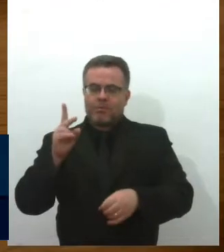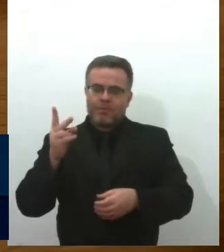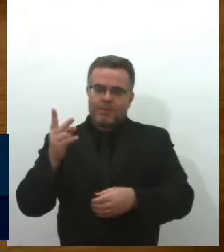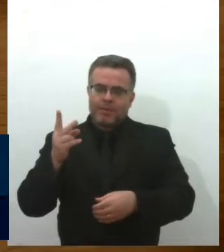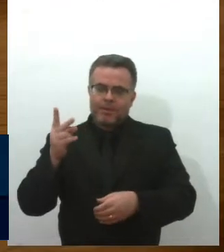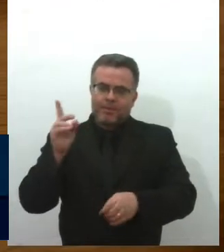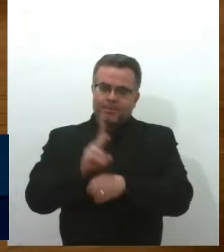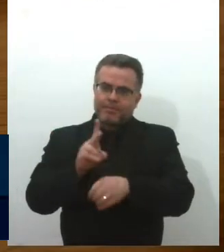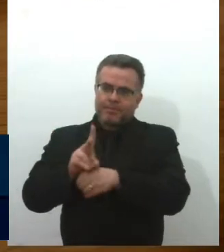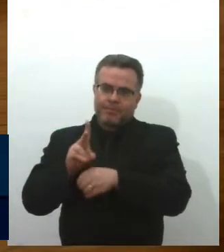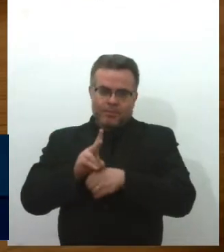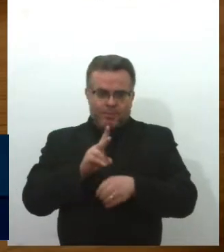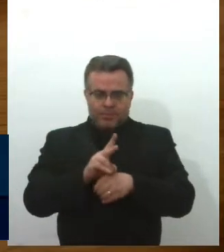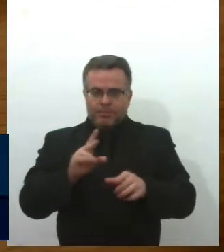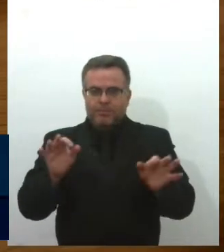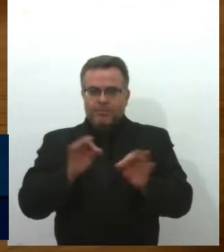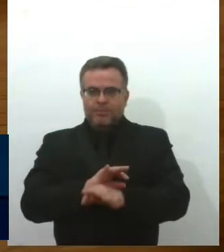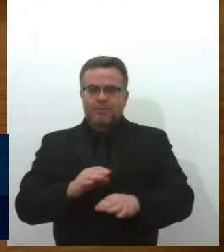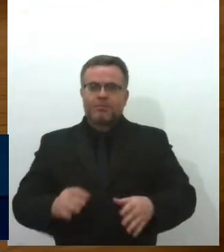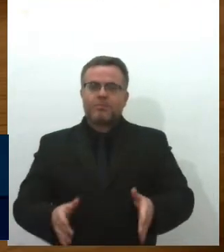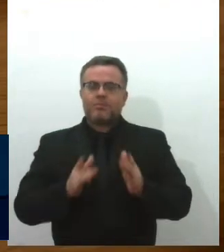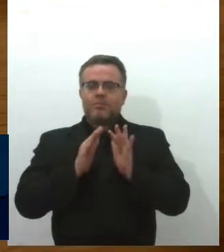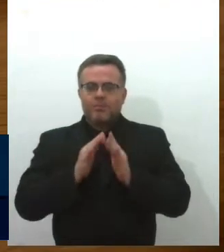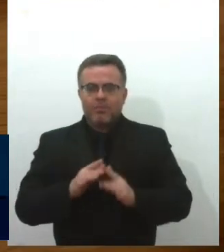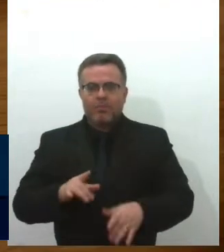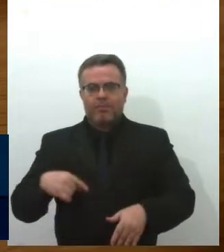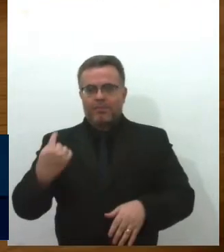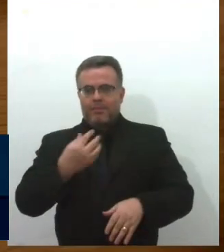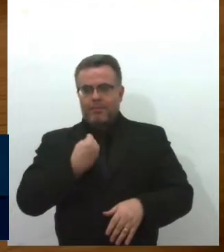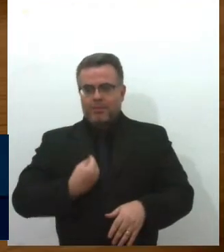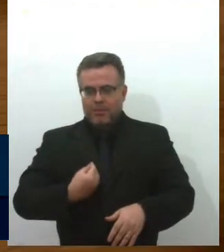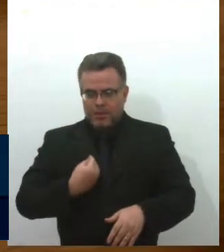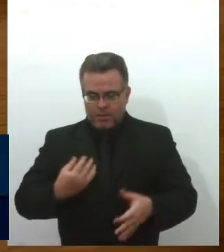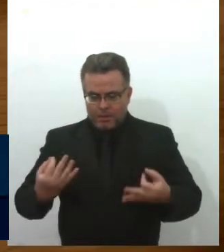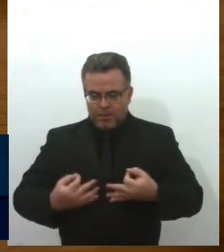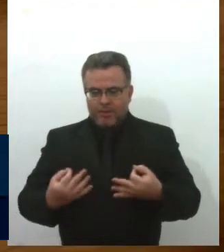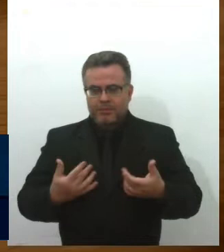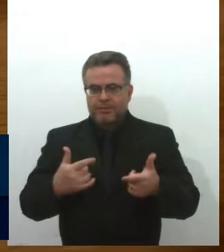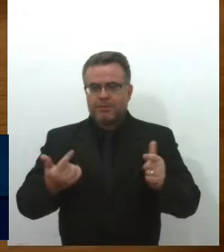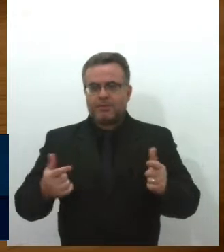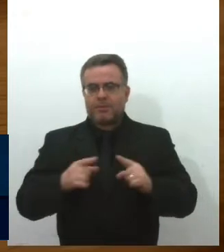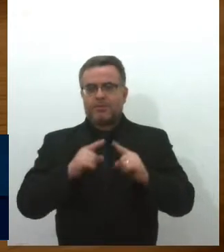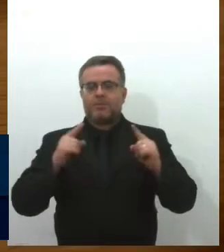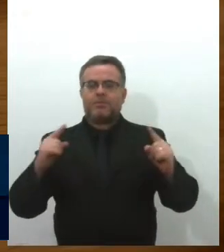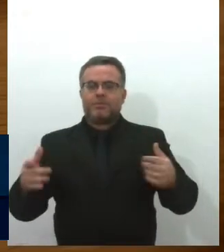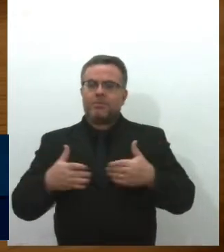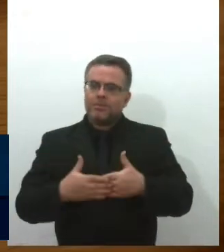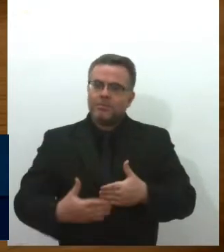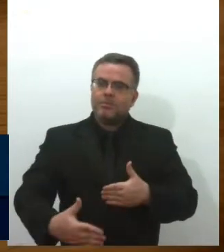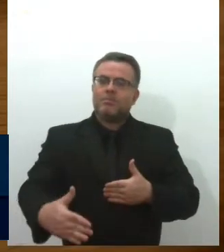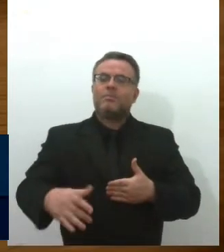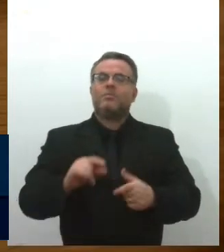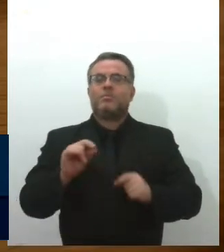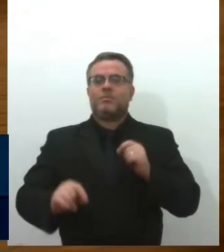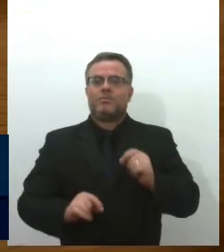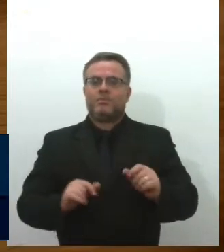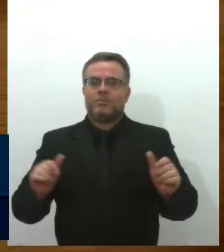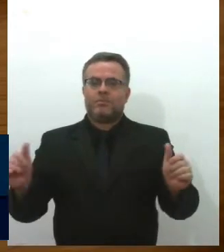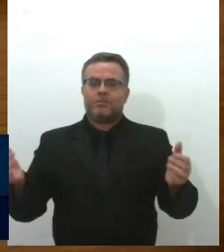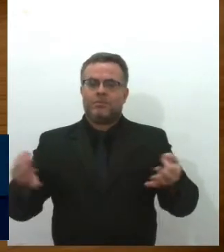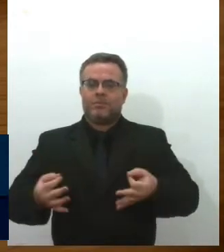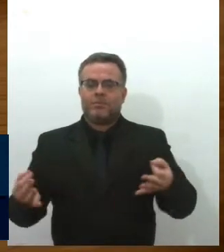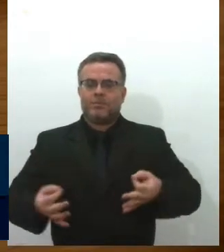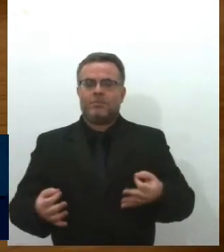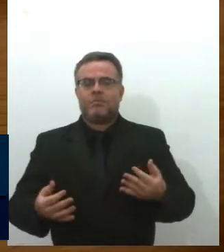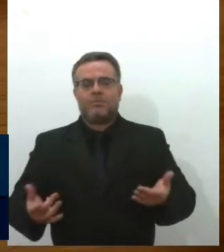percebemos que a nossa vida não é perfeita, mas a partir daquele momento passará a ser. Porque o